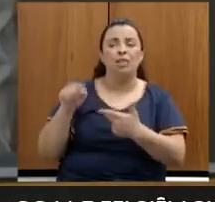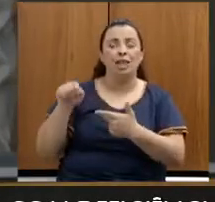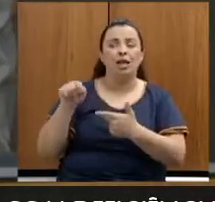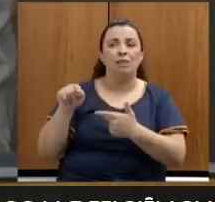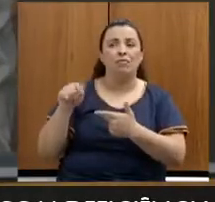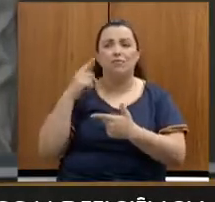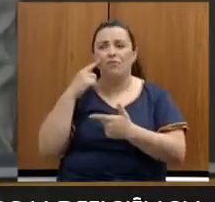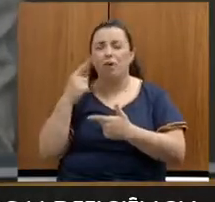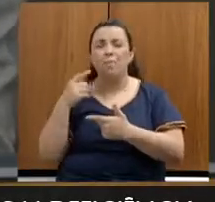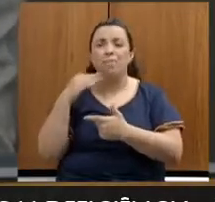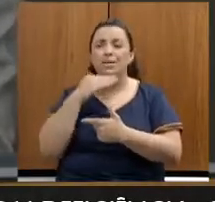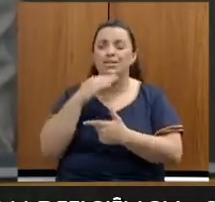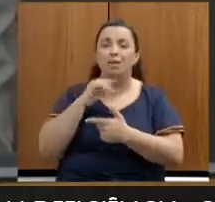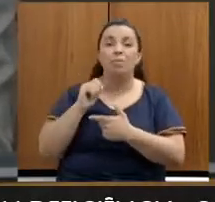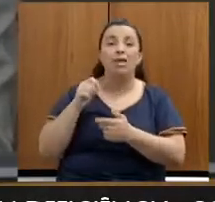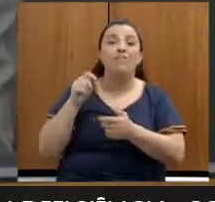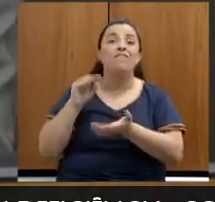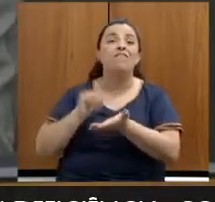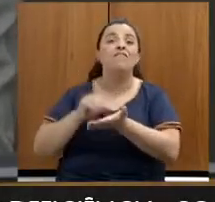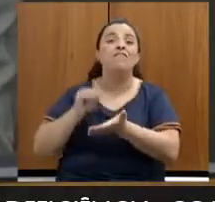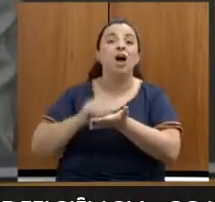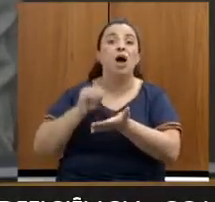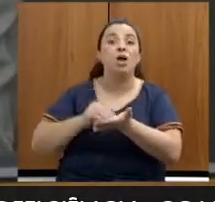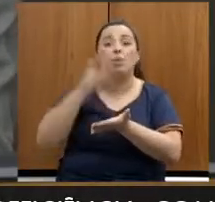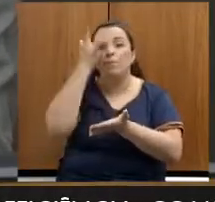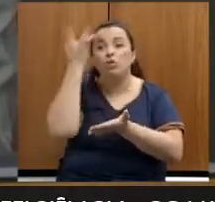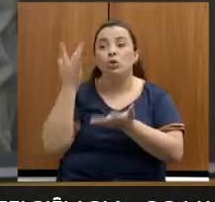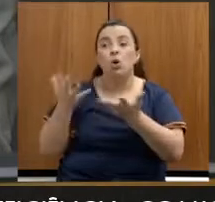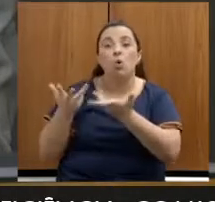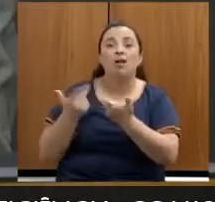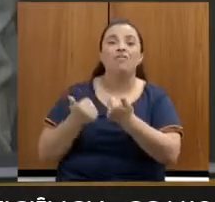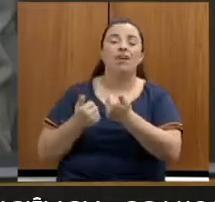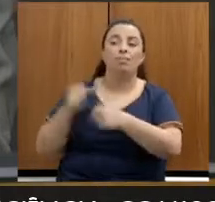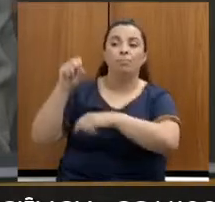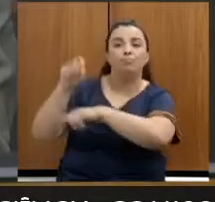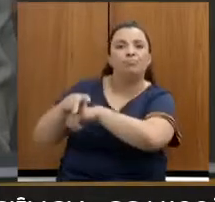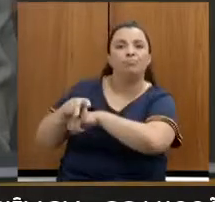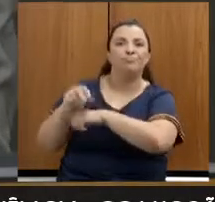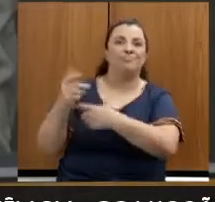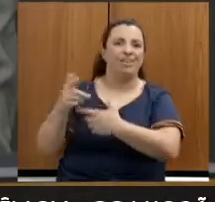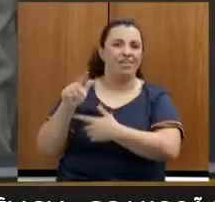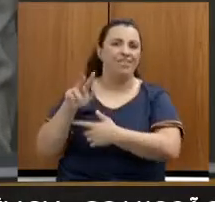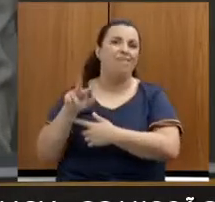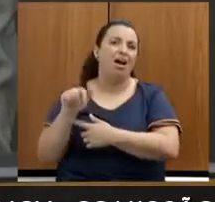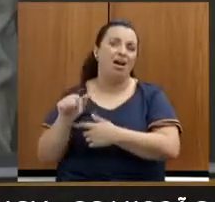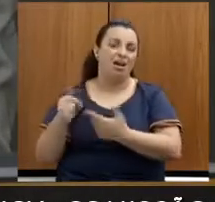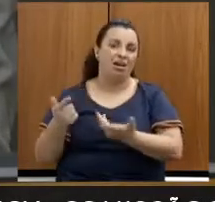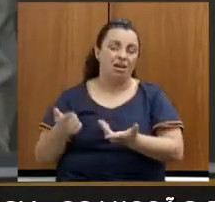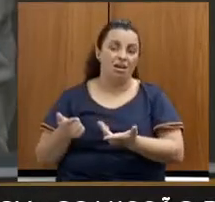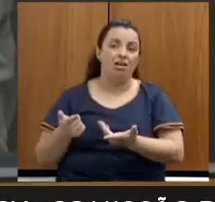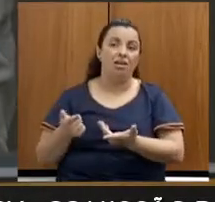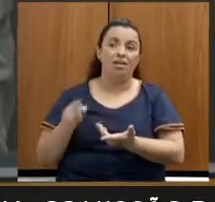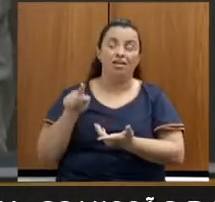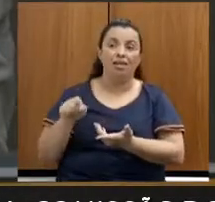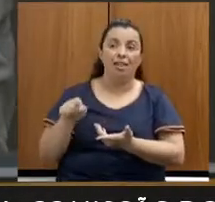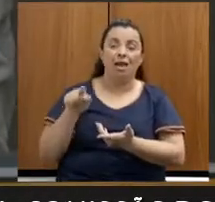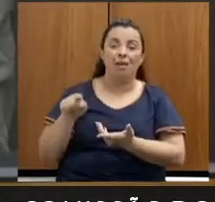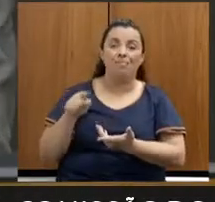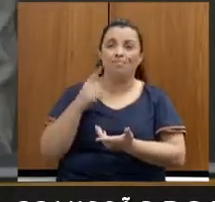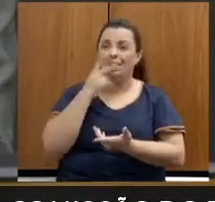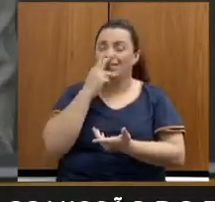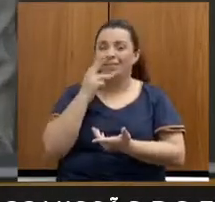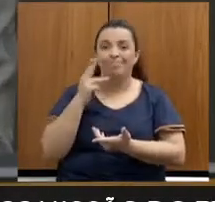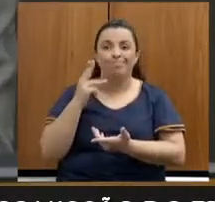Sim, exato. Muita. Muita mão de É mão de obra qualificada. Eles estão com risco de não conseguir